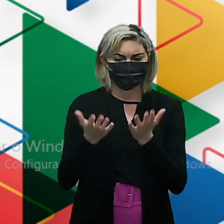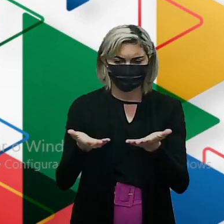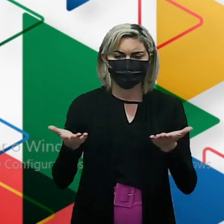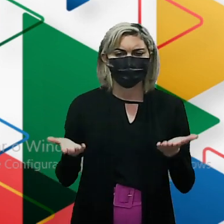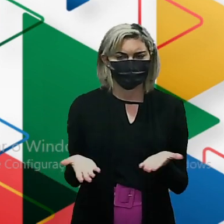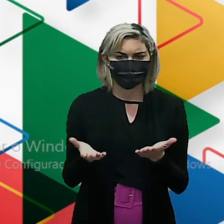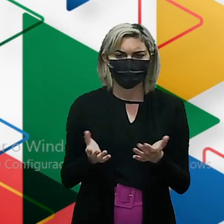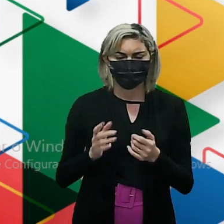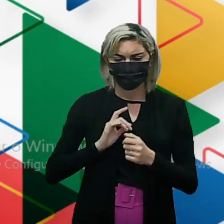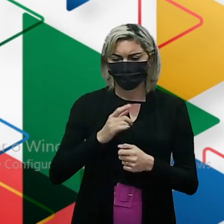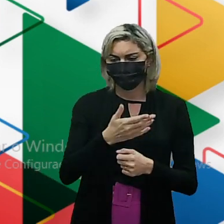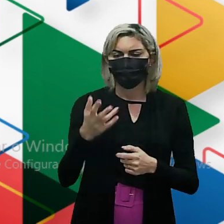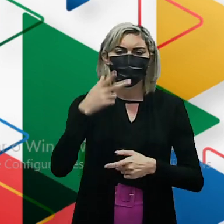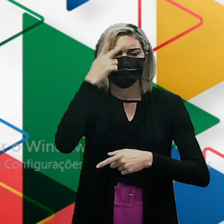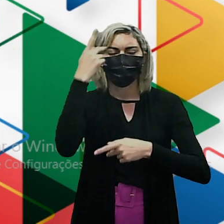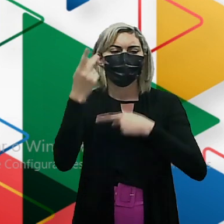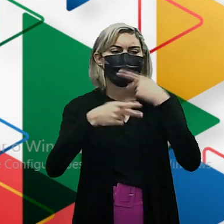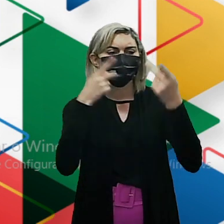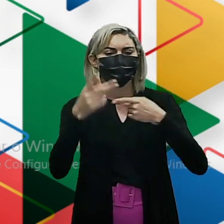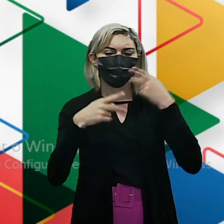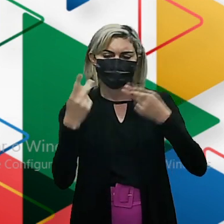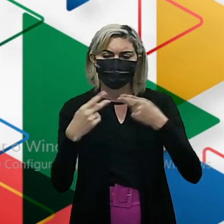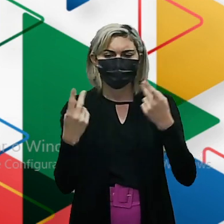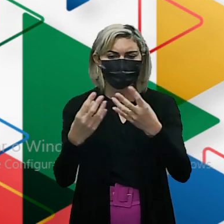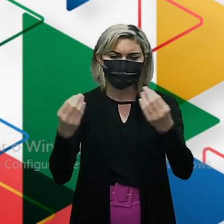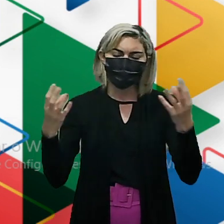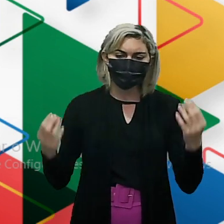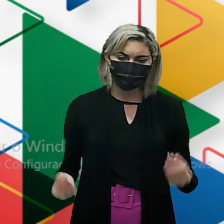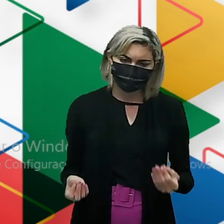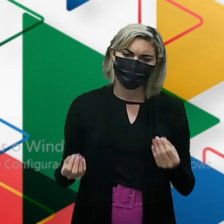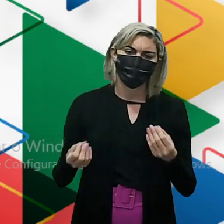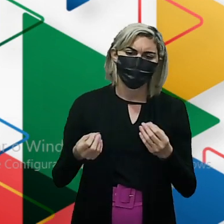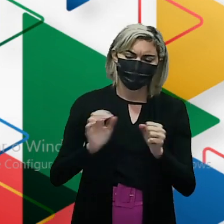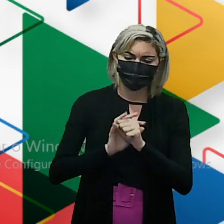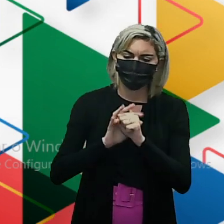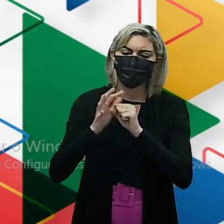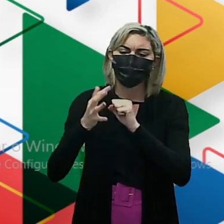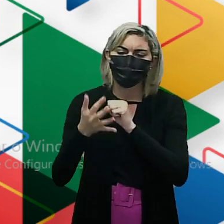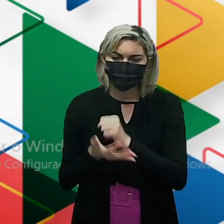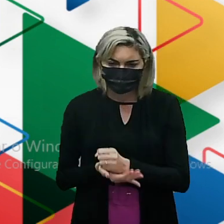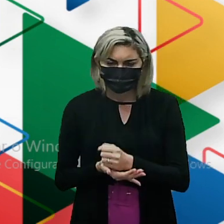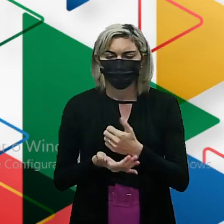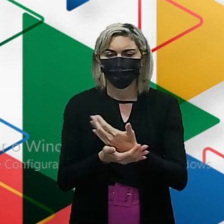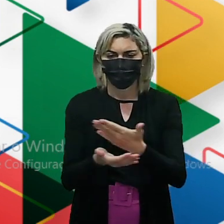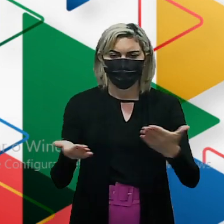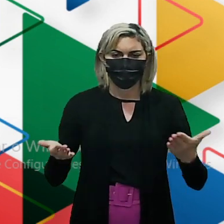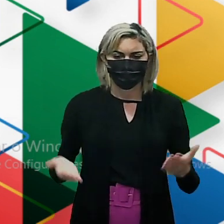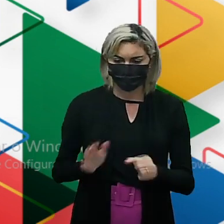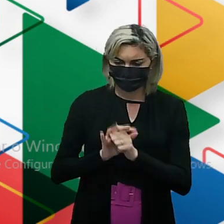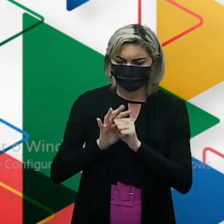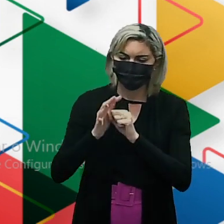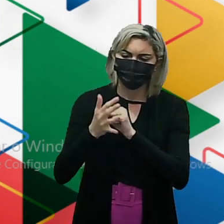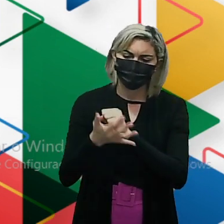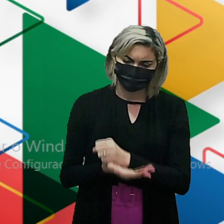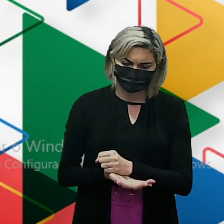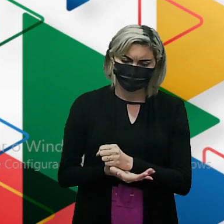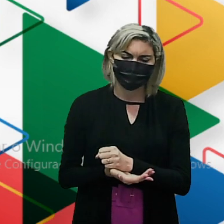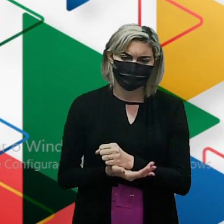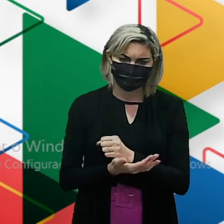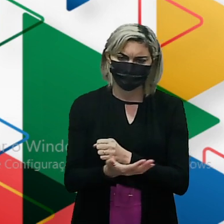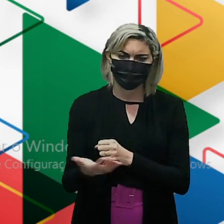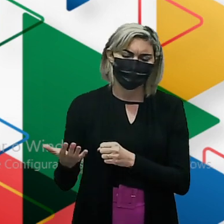funcional Que tá na boca do povo Há bastante tempo Devido a pandemia Tá bom? Pandemia Você tem que fazer o que?